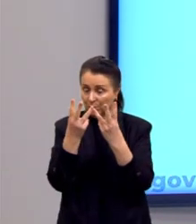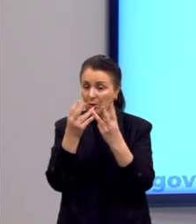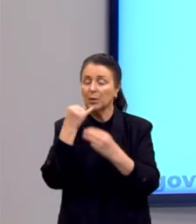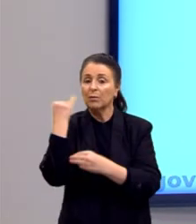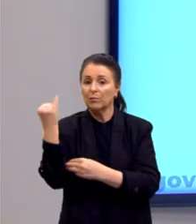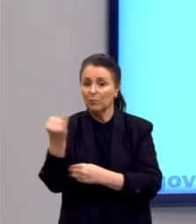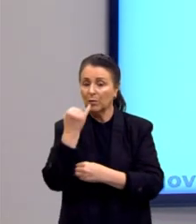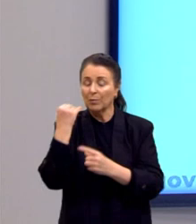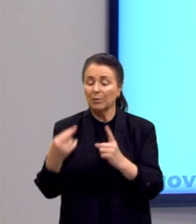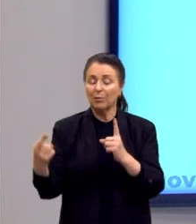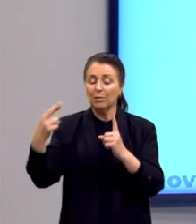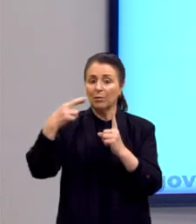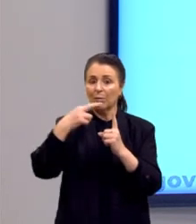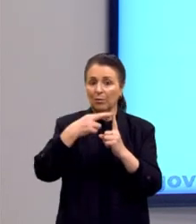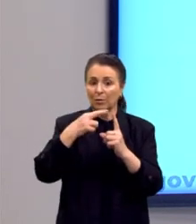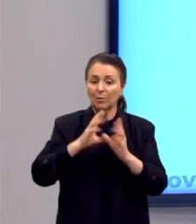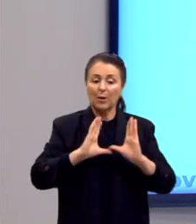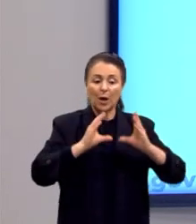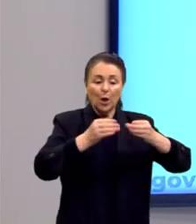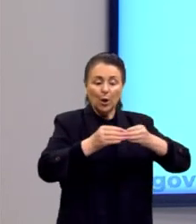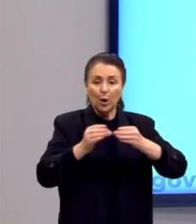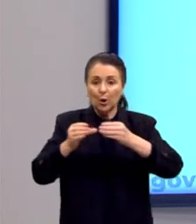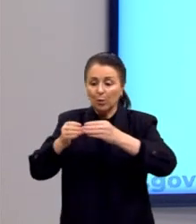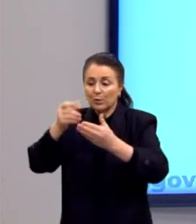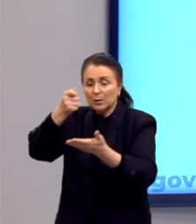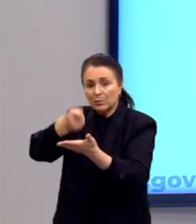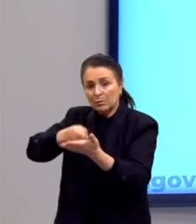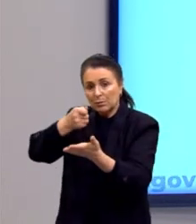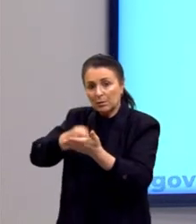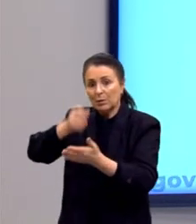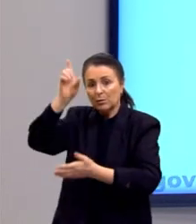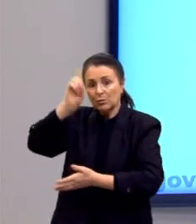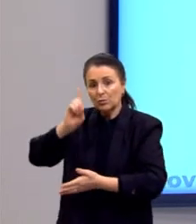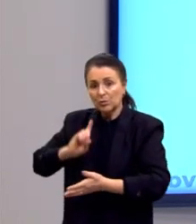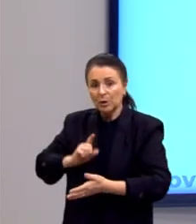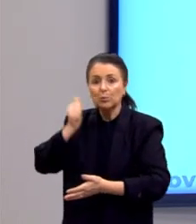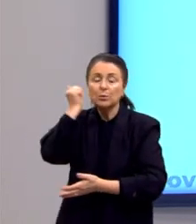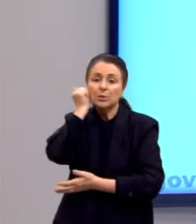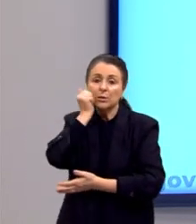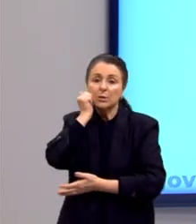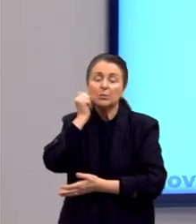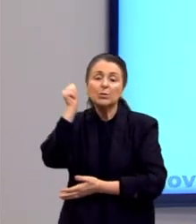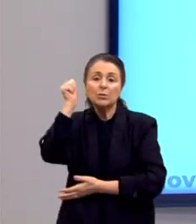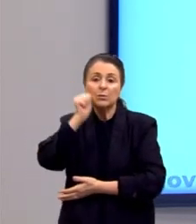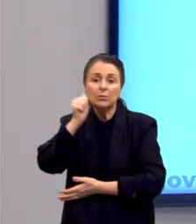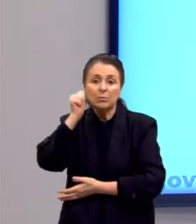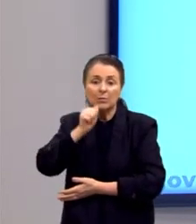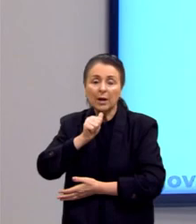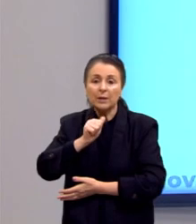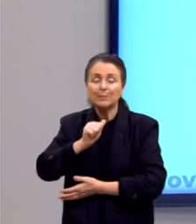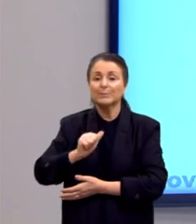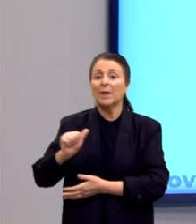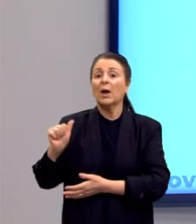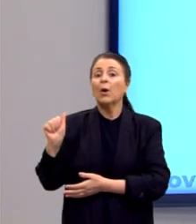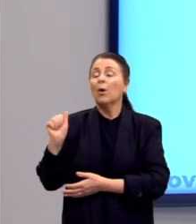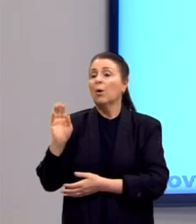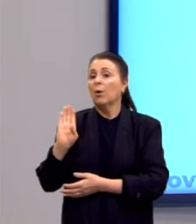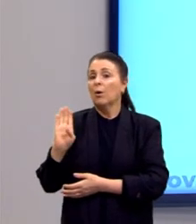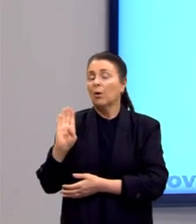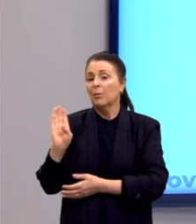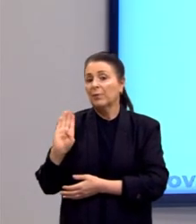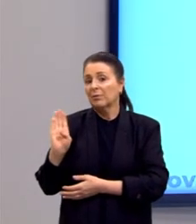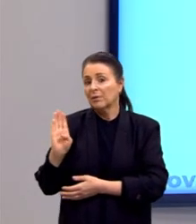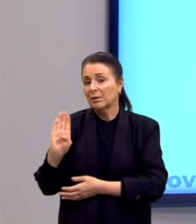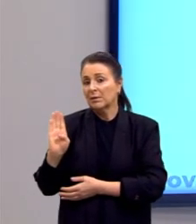como referência para grupos que lutaram pelos direitos de negros, mulheres, homossexuais na década